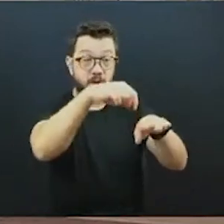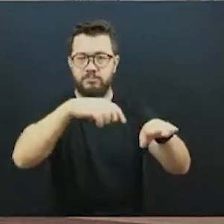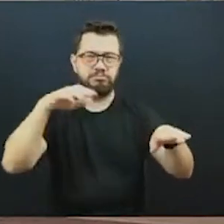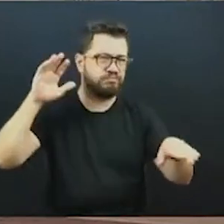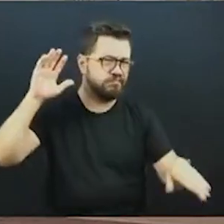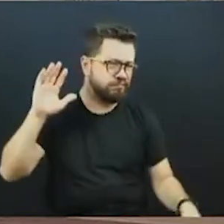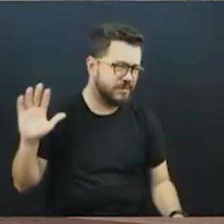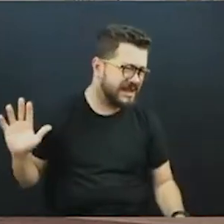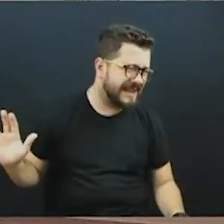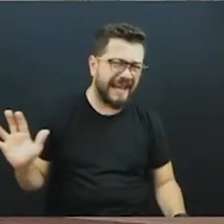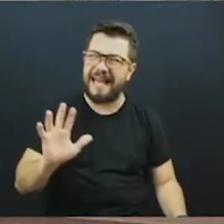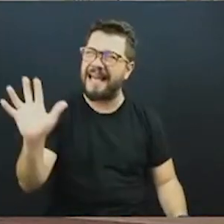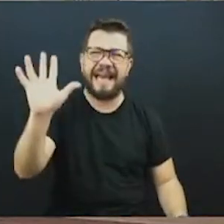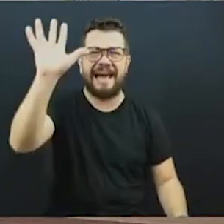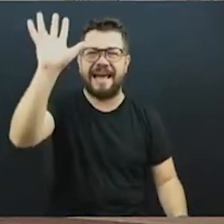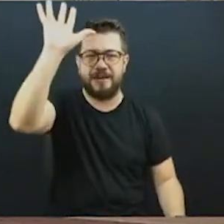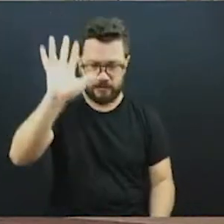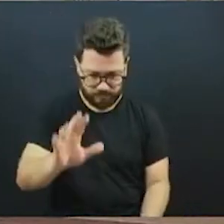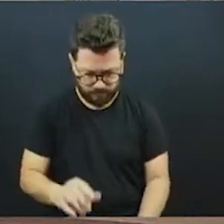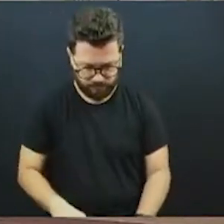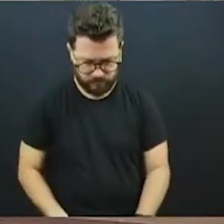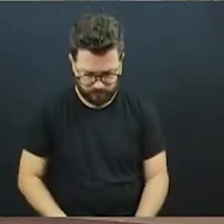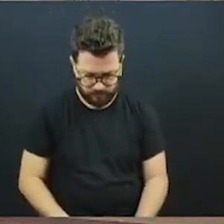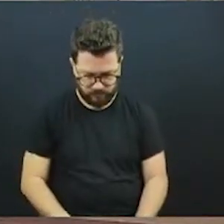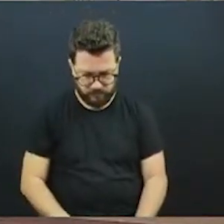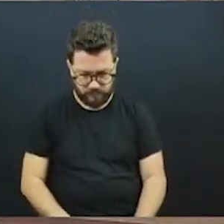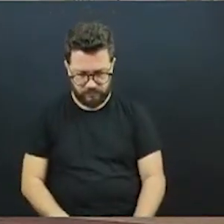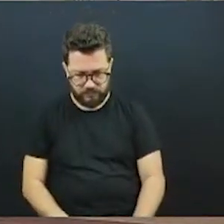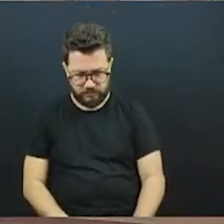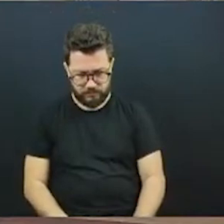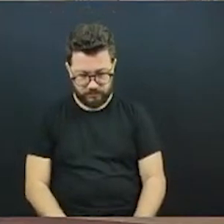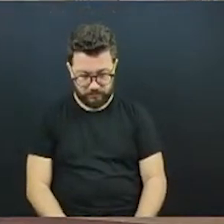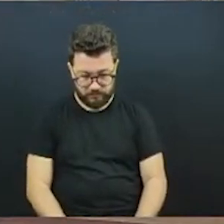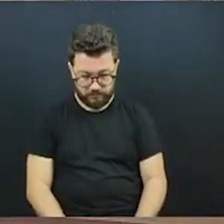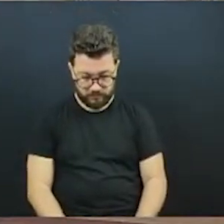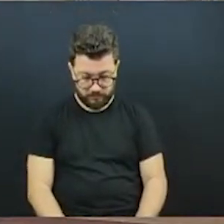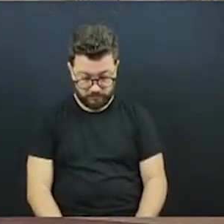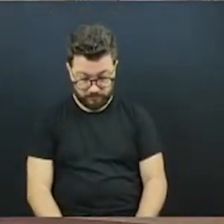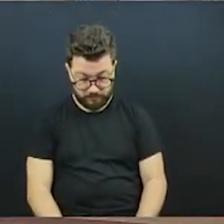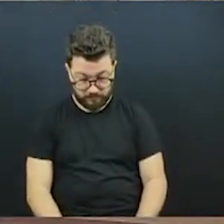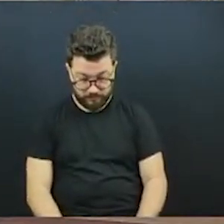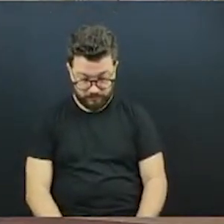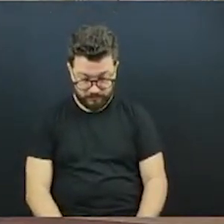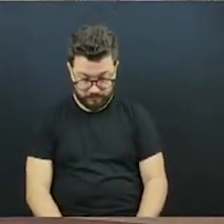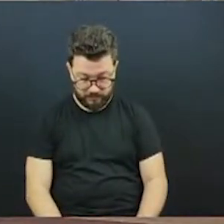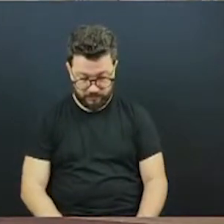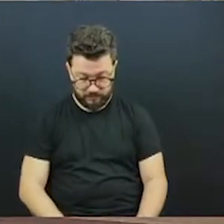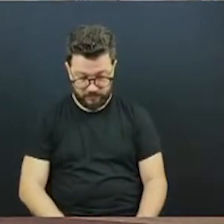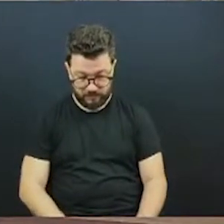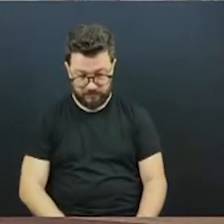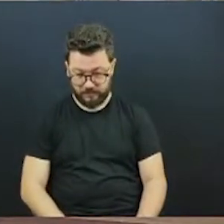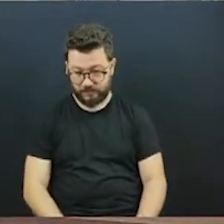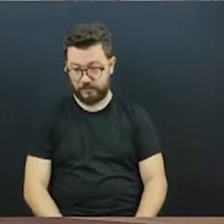aqueles que se utilizam no transporte público, comprovar, eu não preciso ficar demonstrando isso. Então, aqui, esse requerimento, senhor presidente, eu